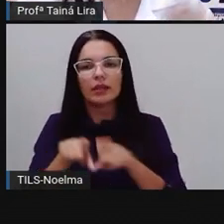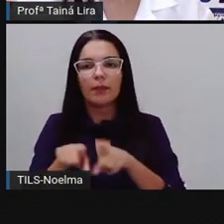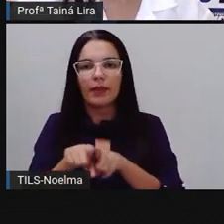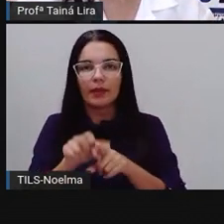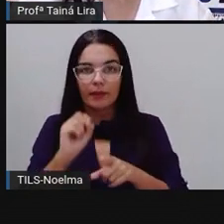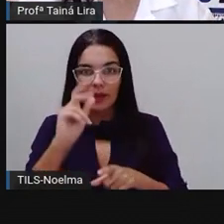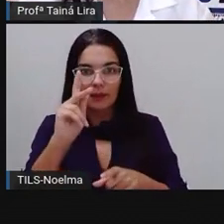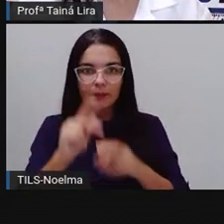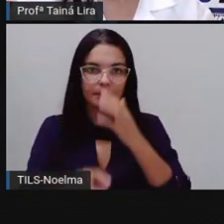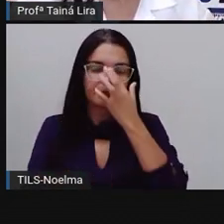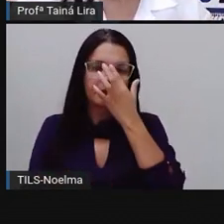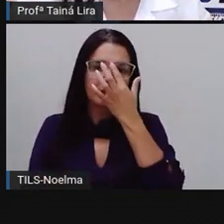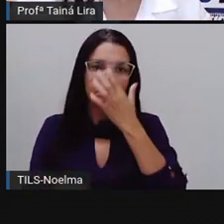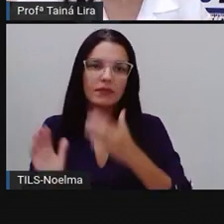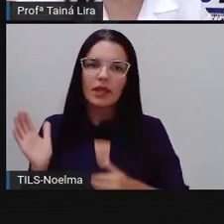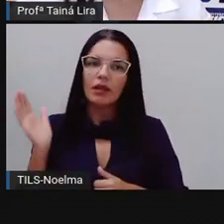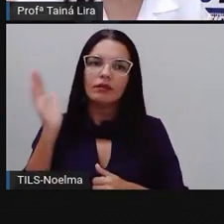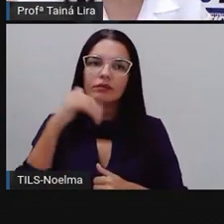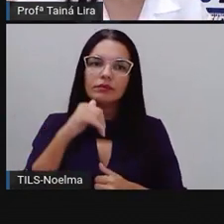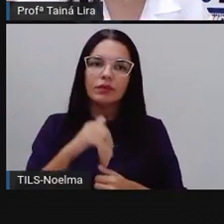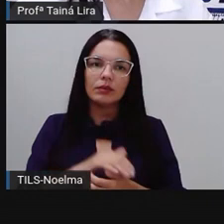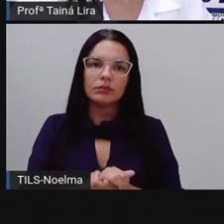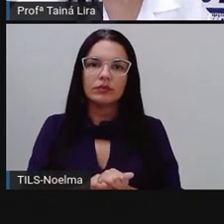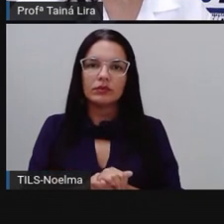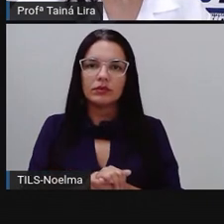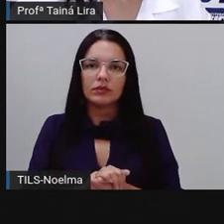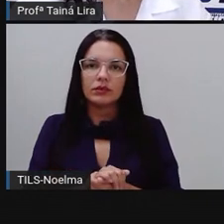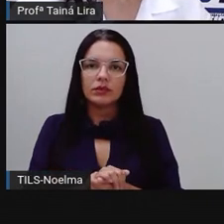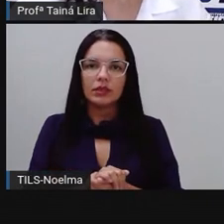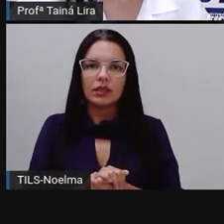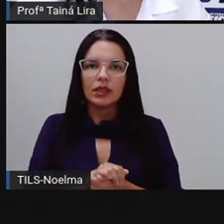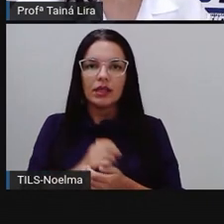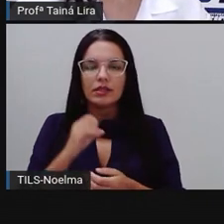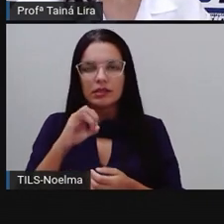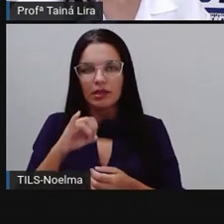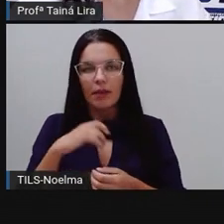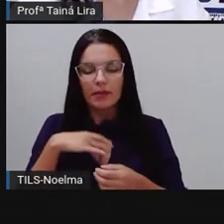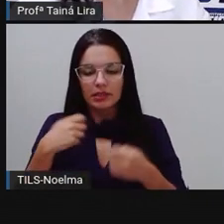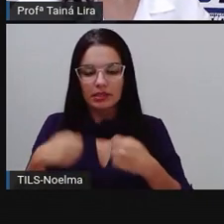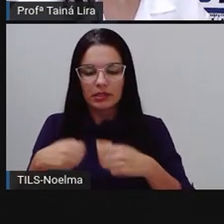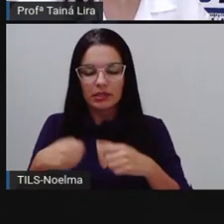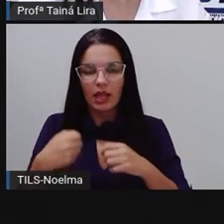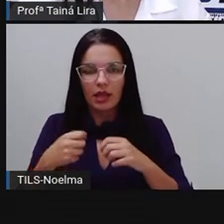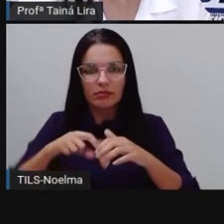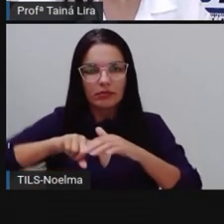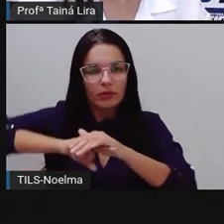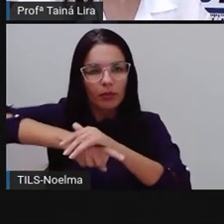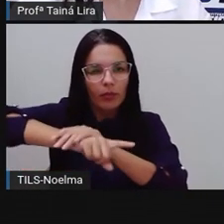Então vamos lá agora, que a gente vai explorar aí mais um pouquinho esse texto, tá?